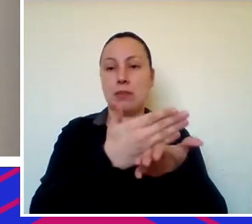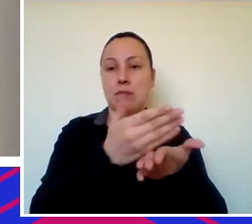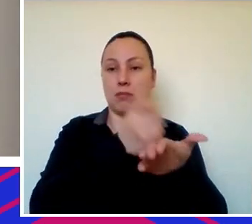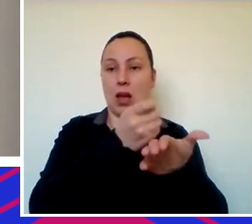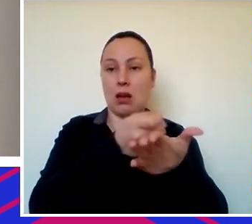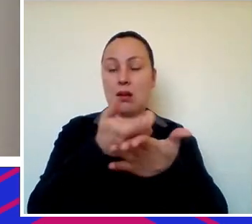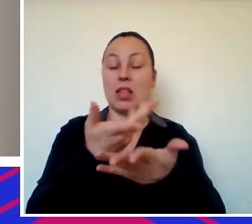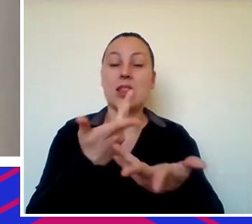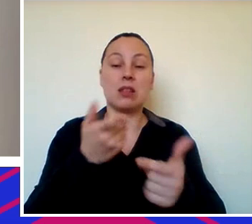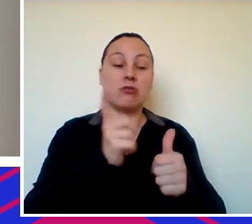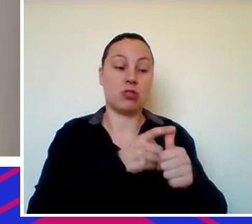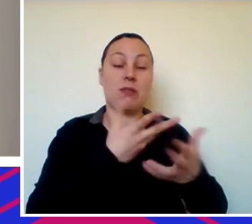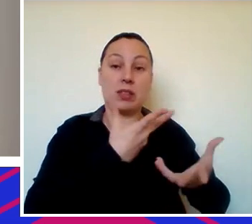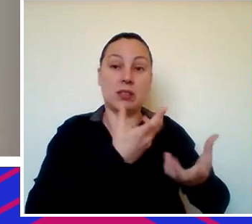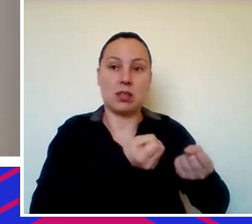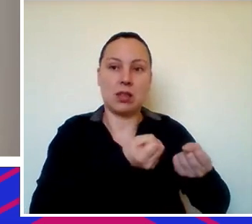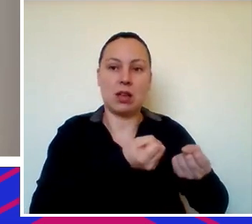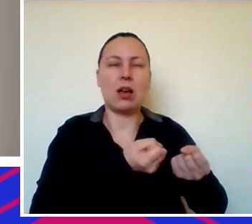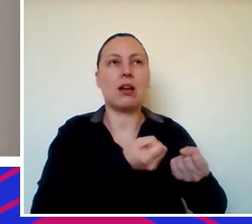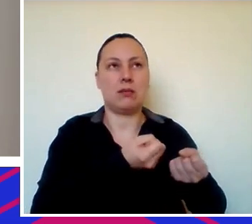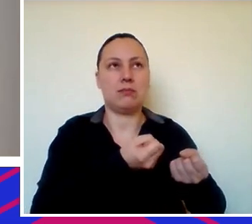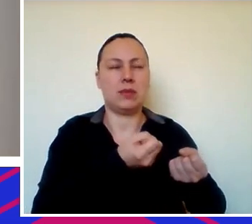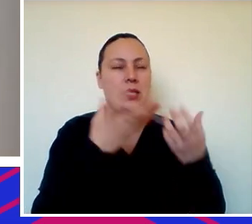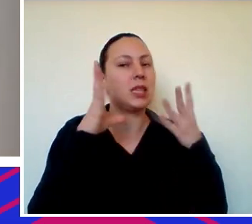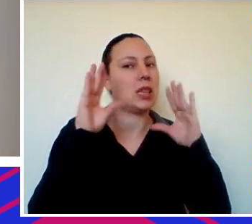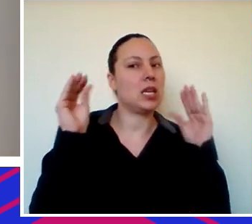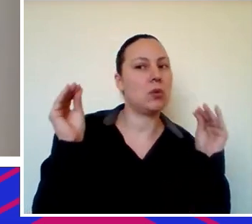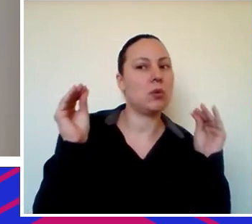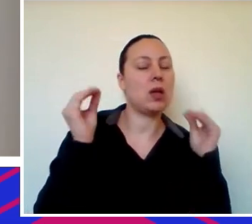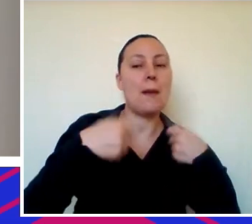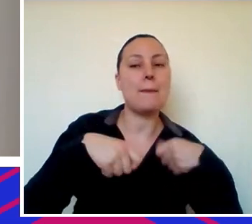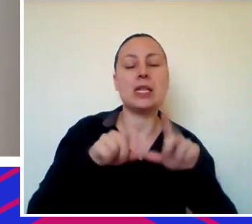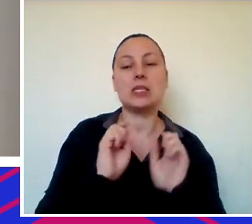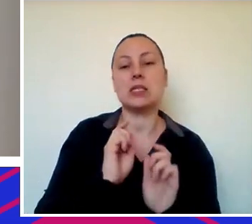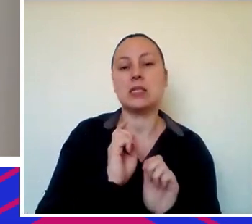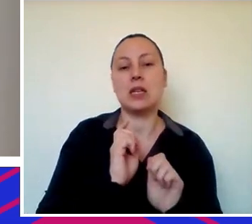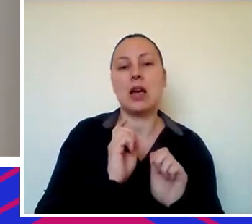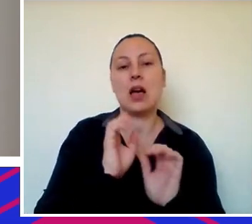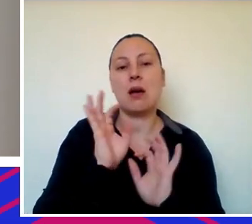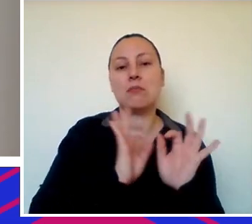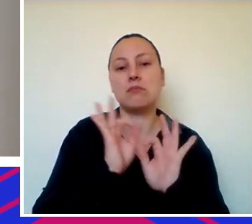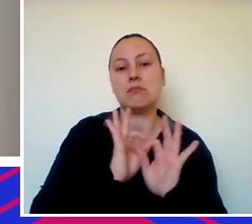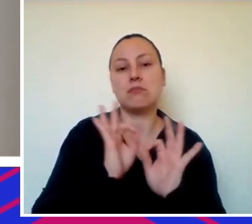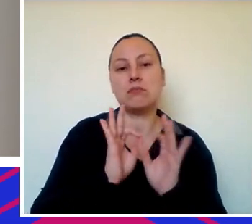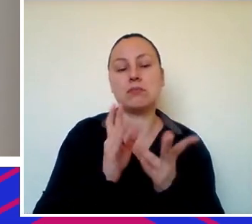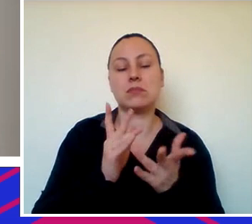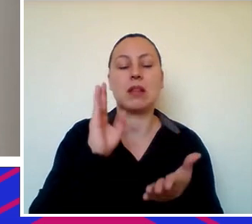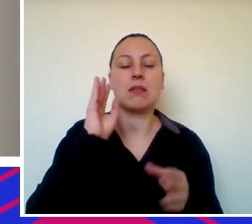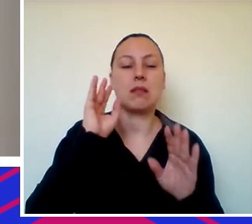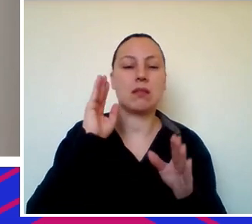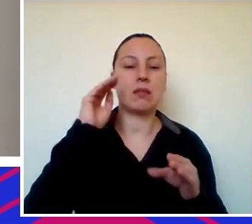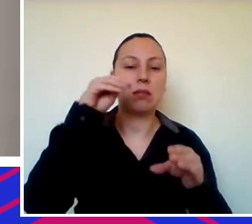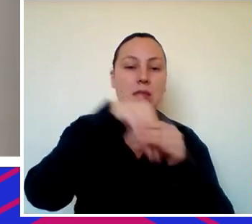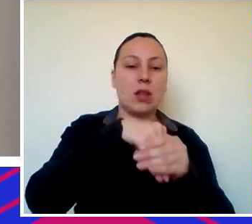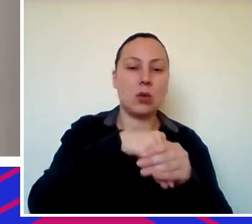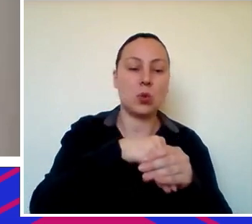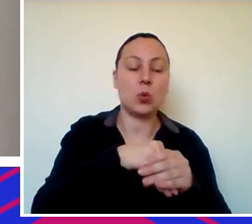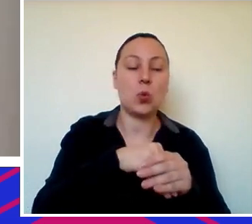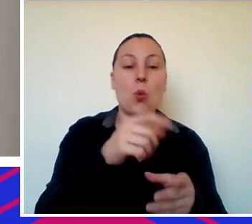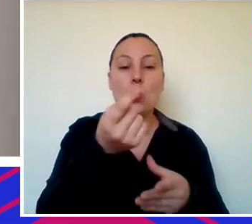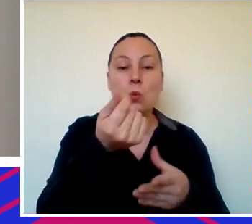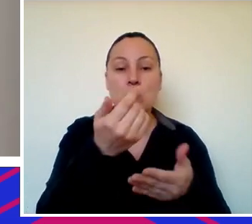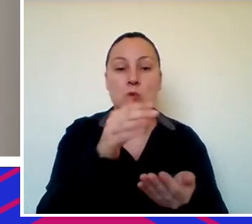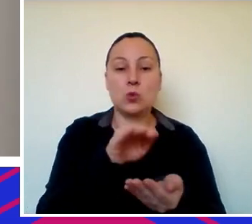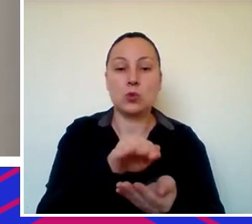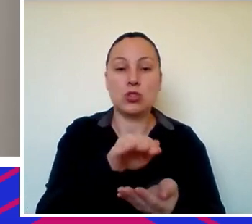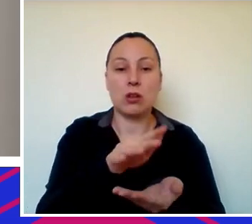de uma dívida aceitar uma dívida estar confortável com uma dívida você tem que ter um mínimo de previsibilidade dentro do seu fluxo de caixa querendo dizer o que empresas